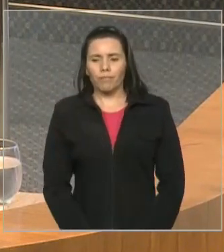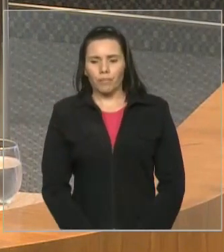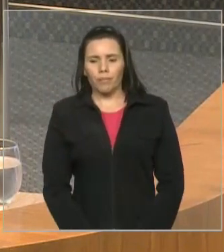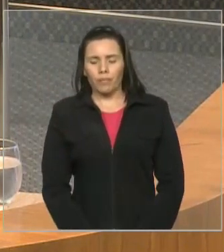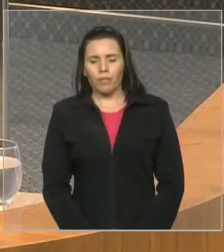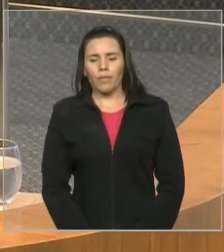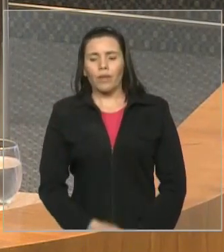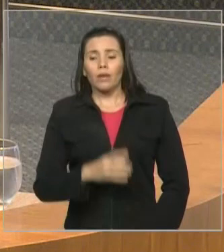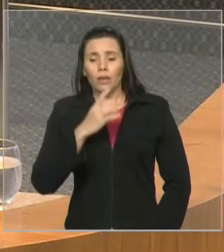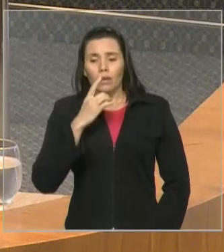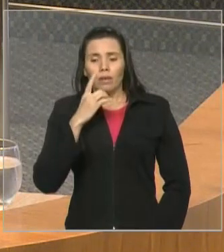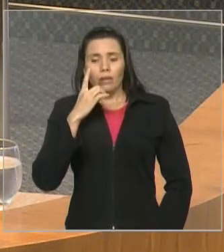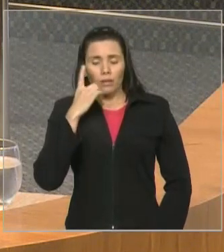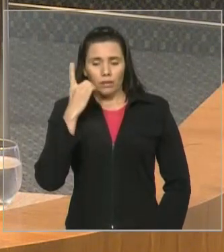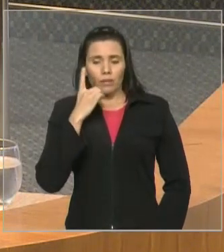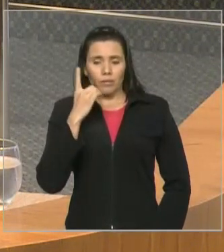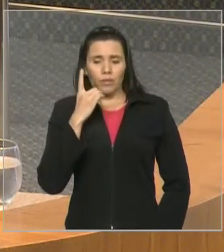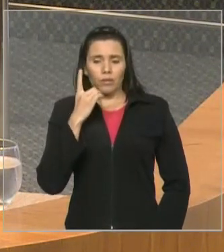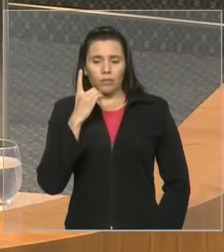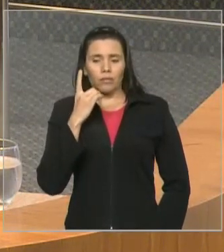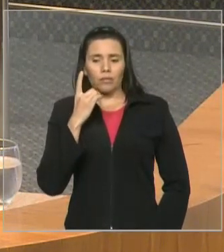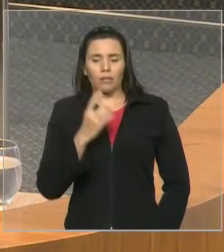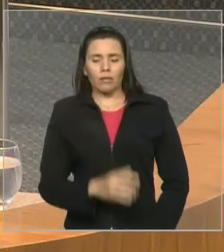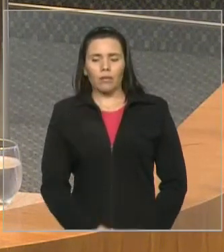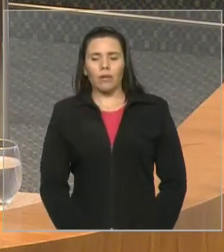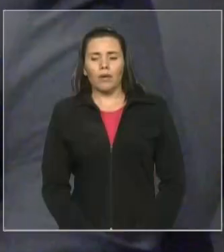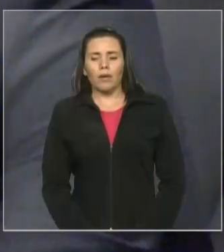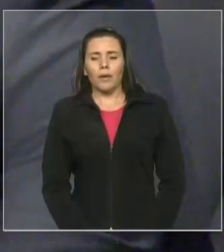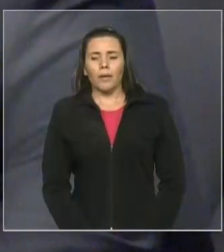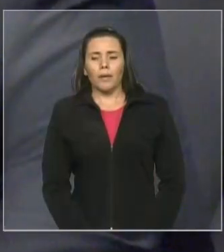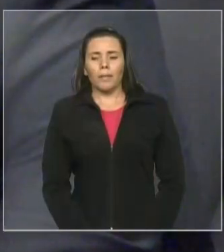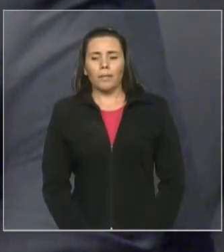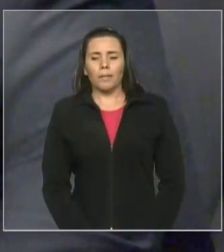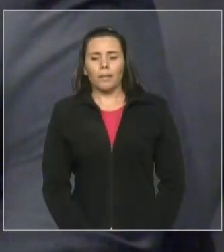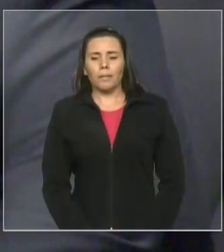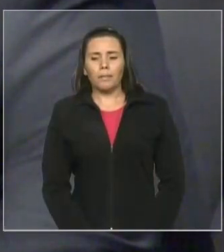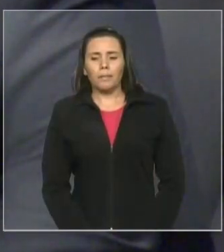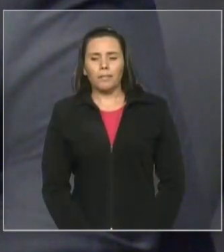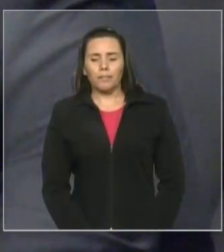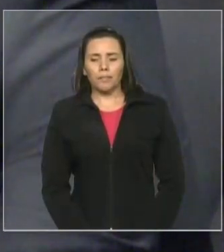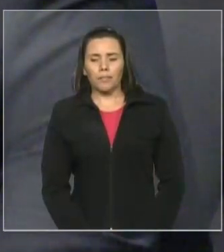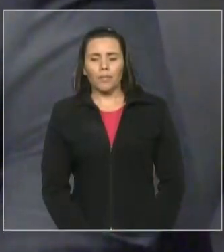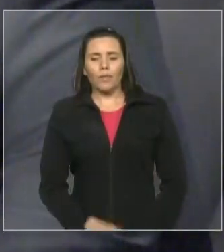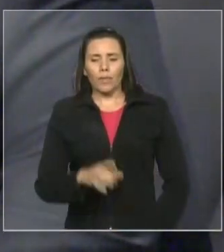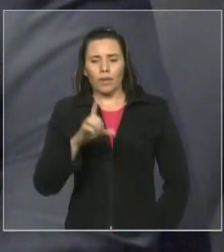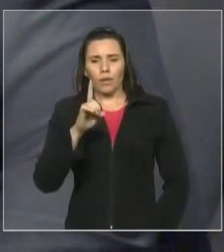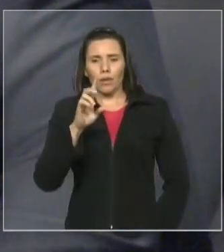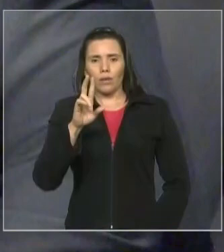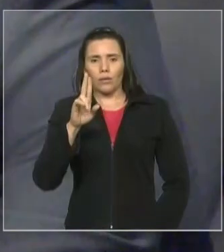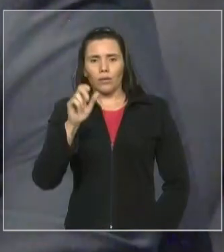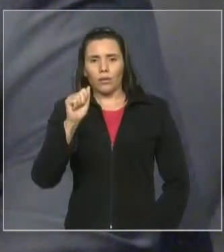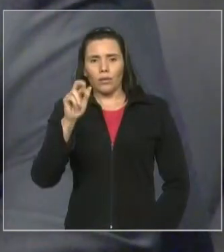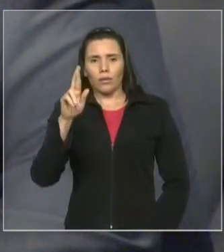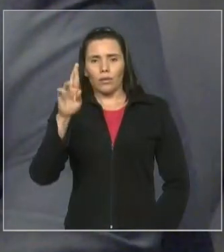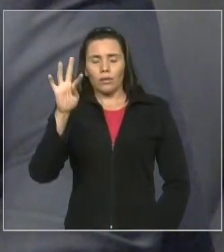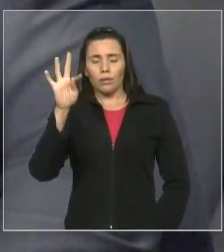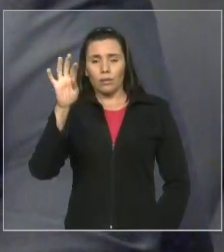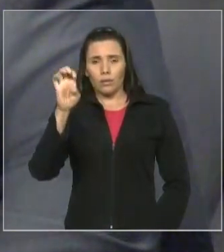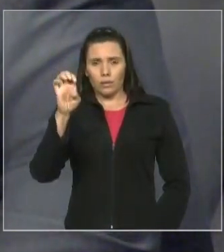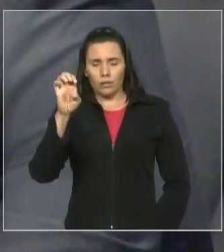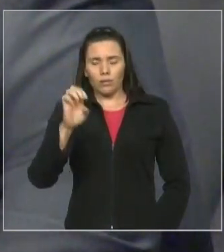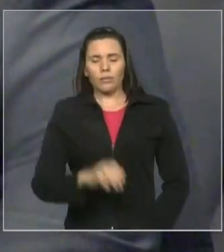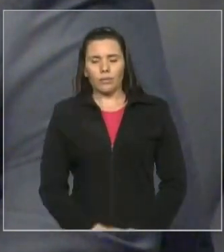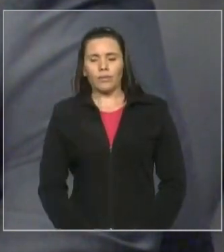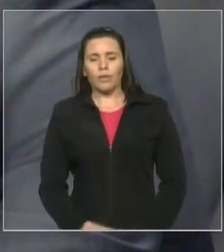apenas destacar a admiração que eu tenho por Vossa Excelência, o quanto que eu aprendi com Vossa Excelência durante